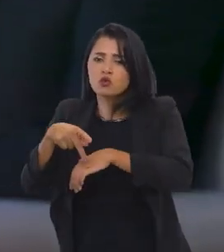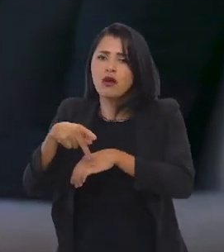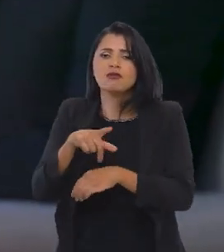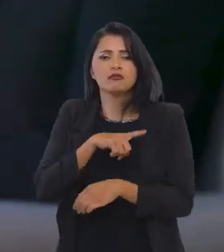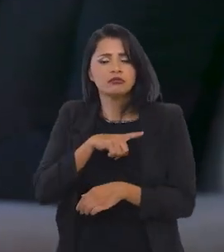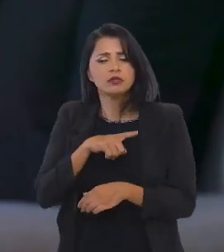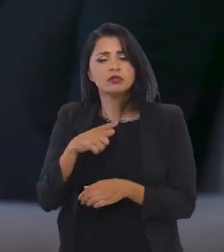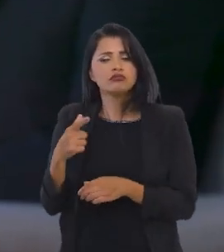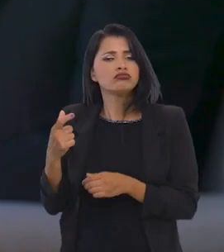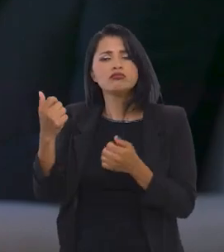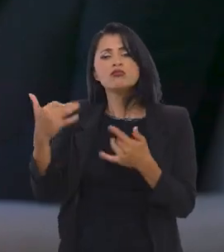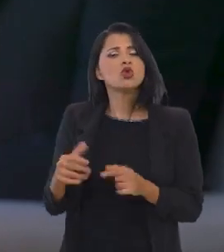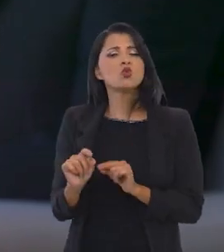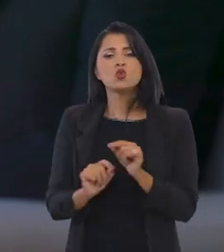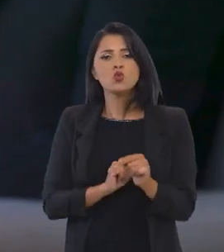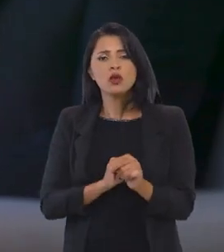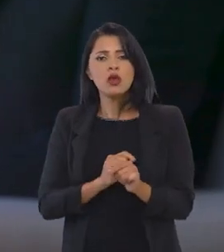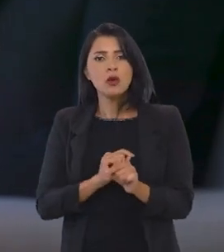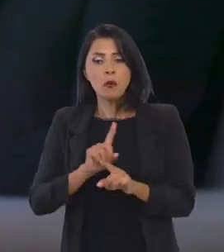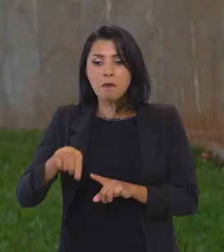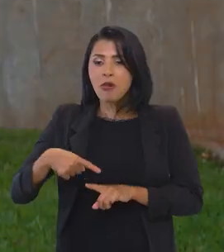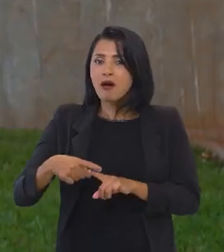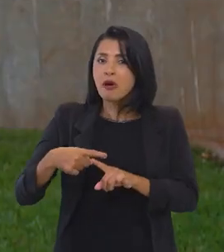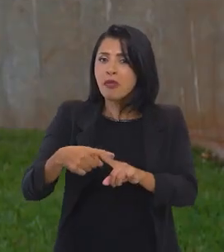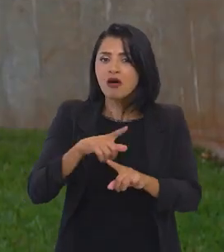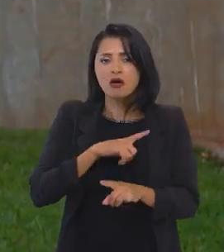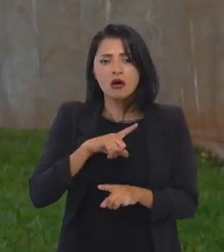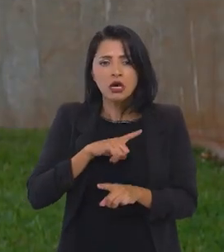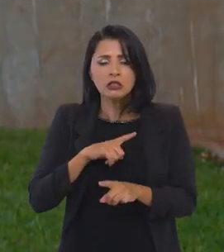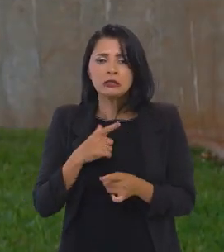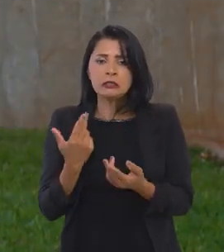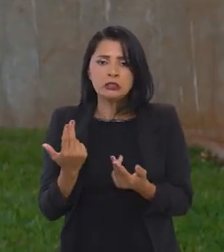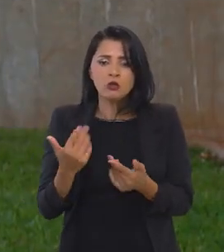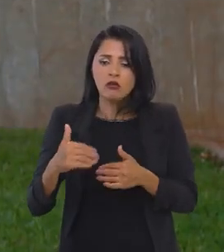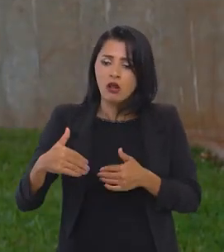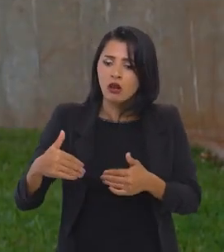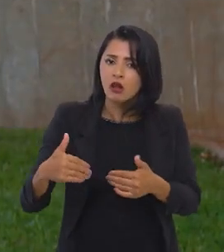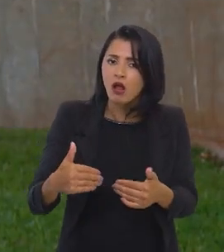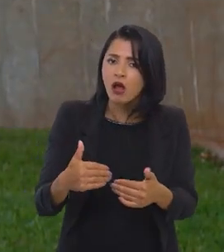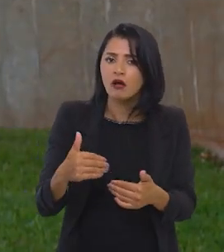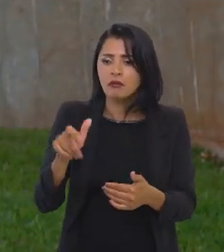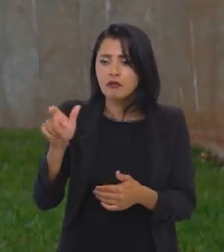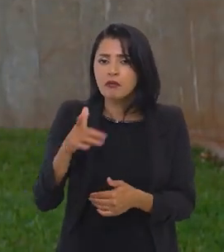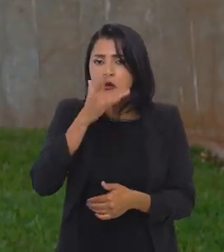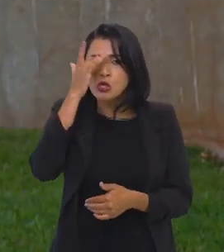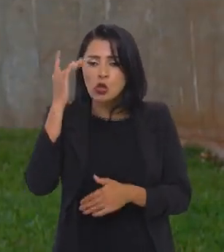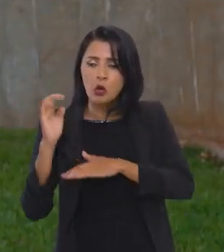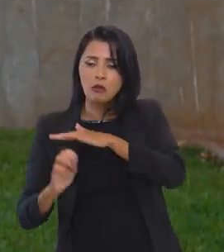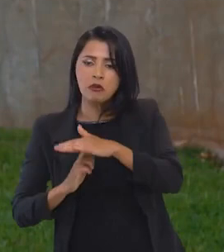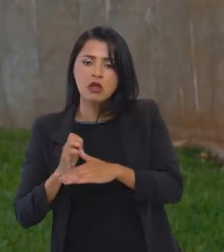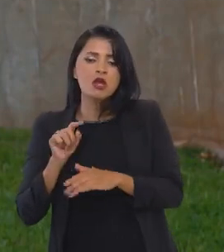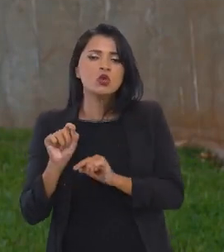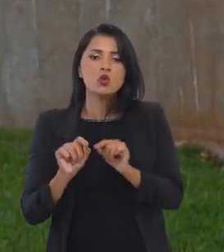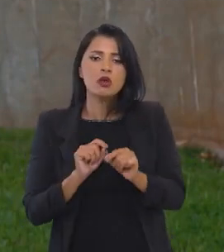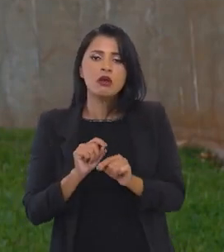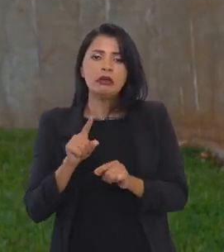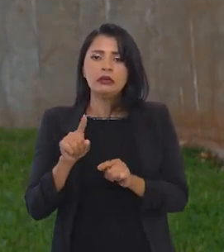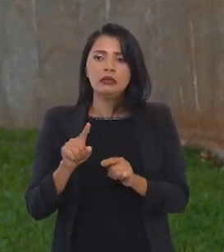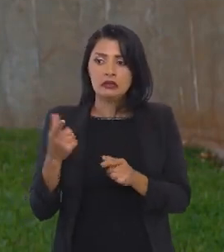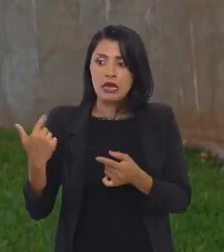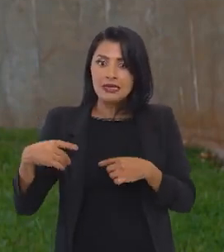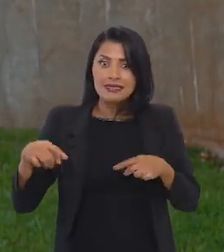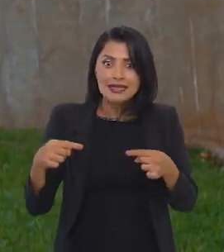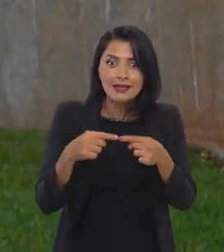internacionais que dizem que quanto mais conforme for o cidadão ou a empresa, o que significa,